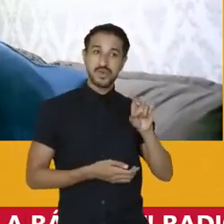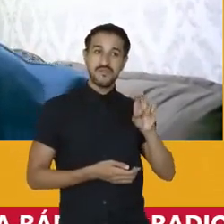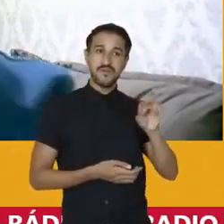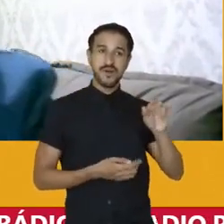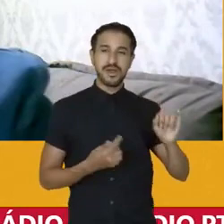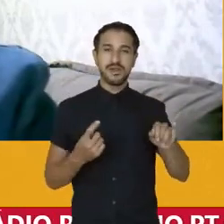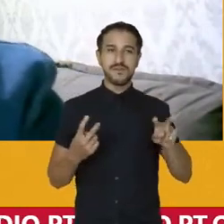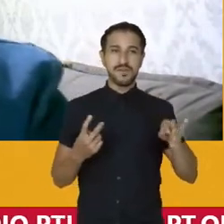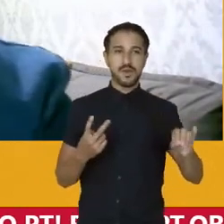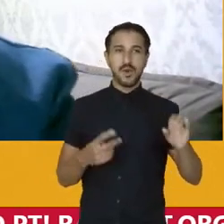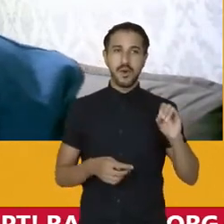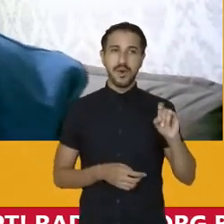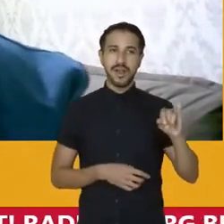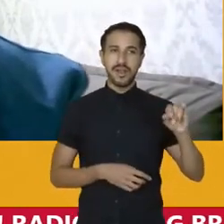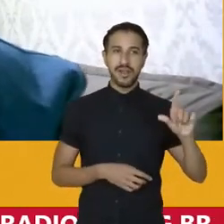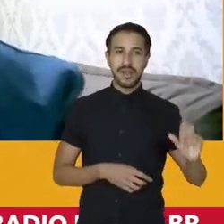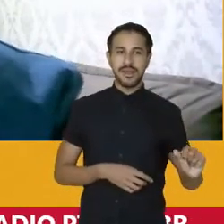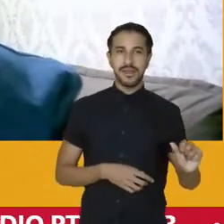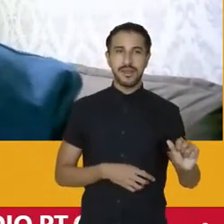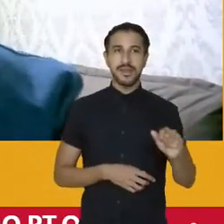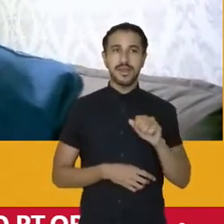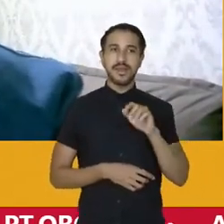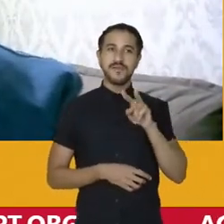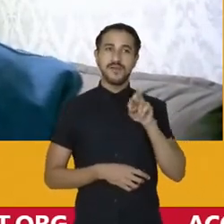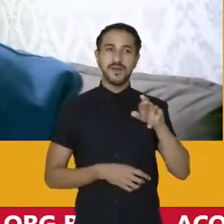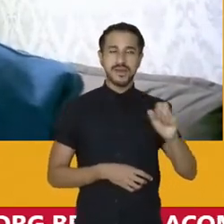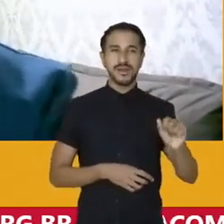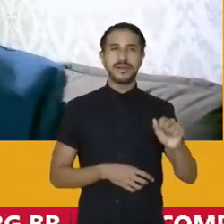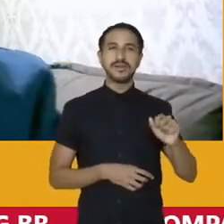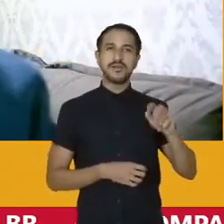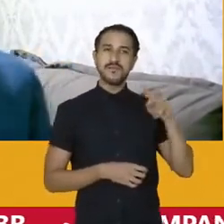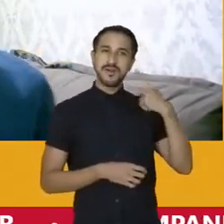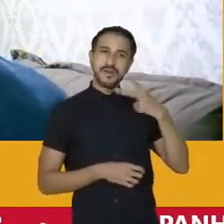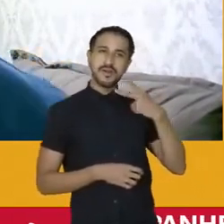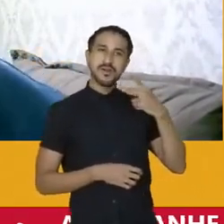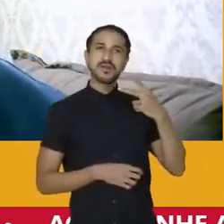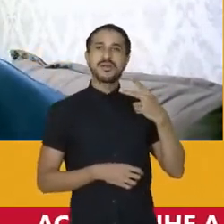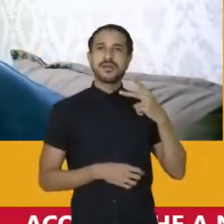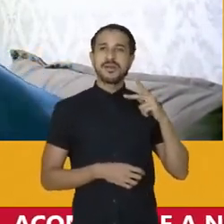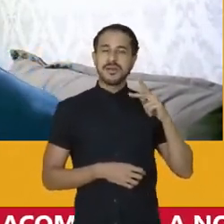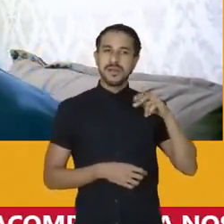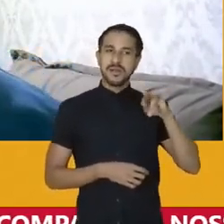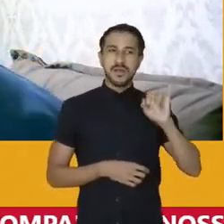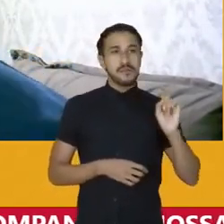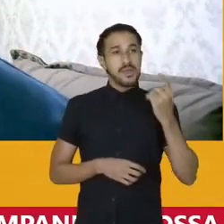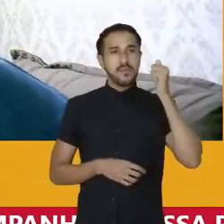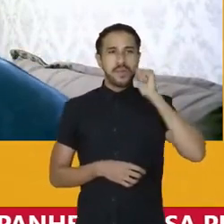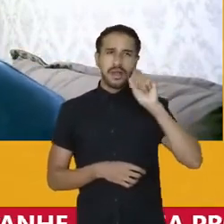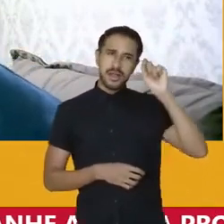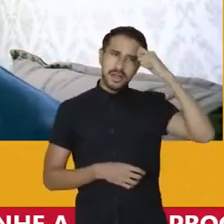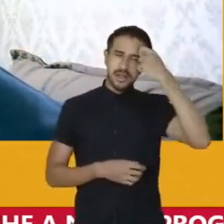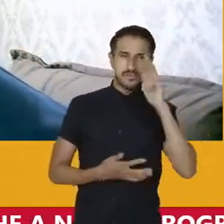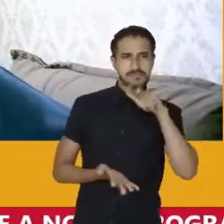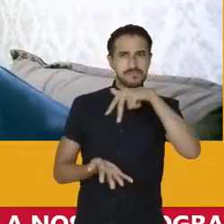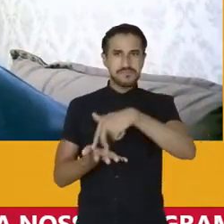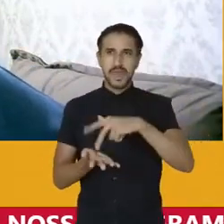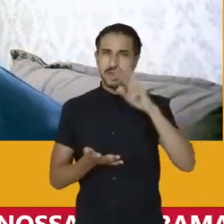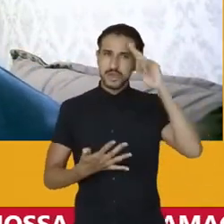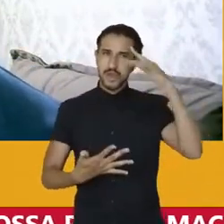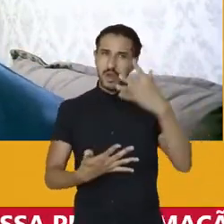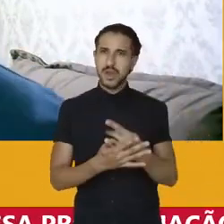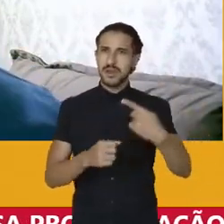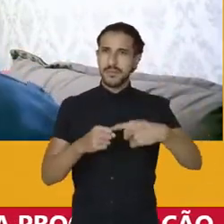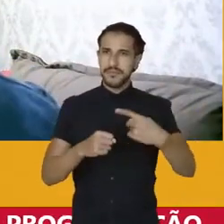Vinícius de Olinda, e Verônica é vereadora na cidade de Niterói, primeira mulher negra a assumir o cargo na história da